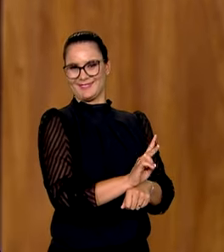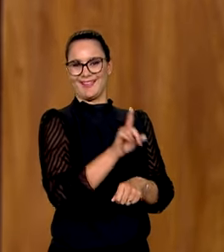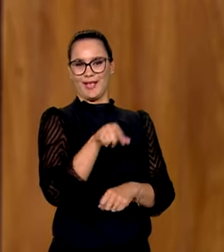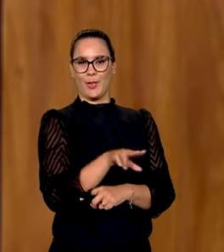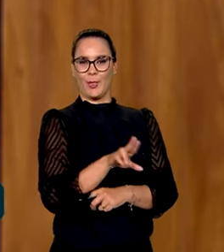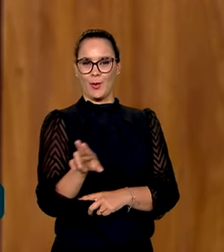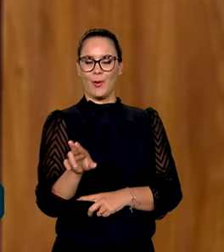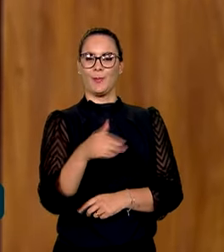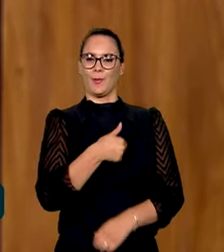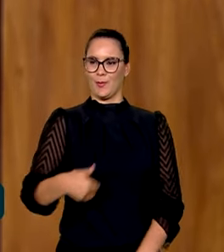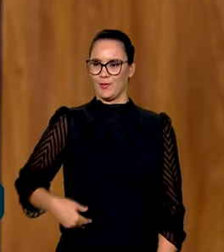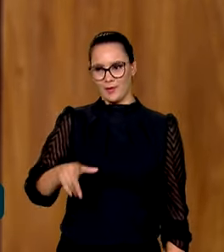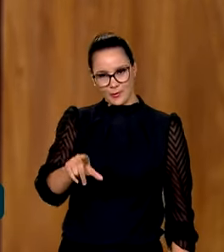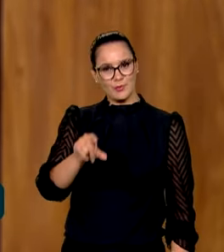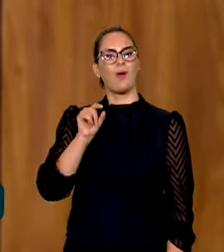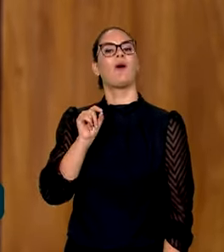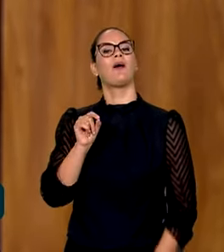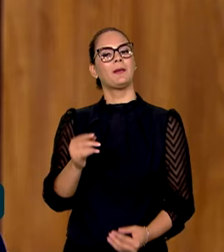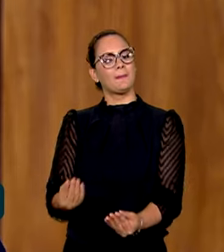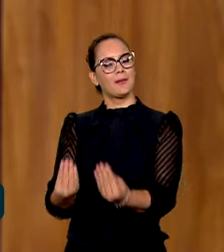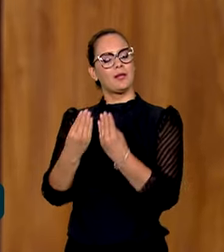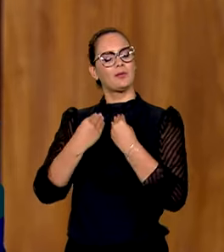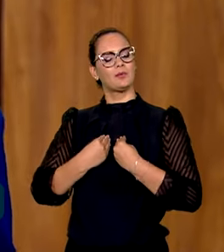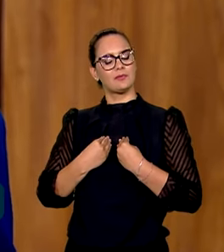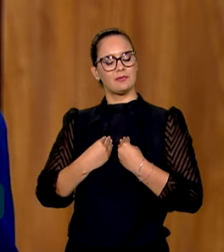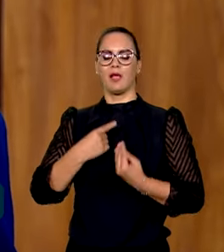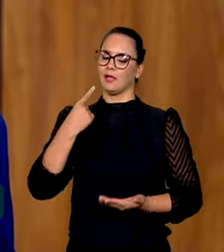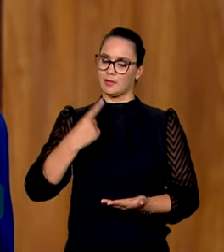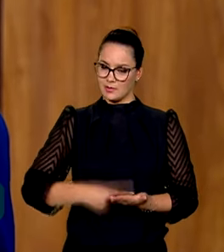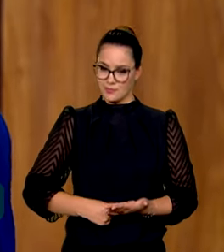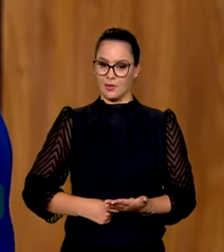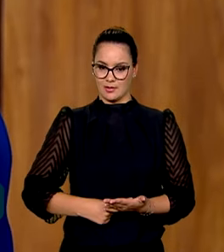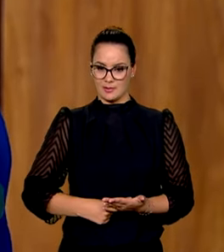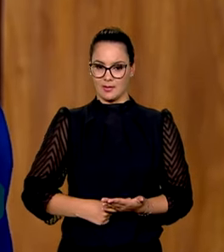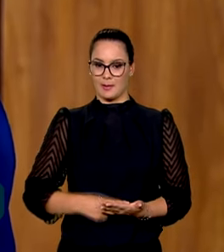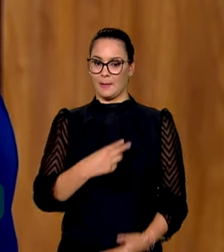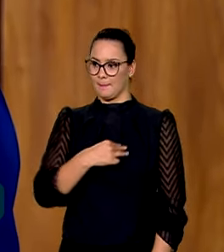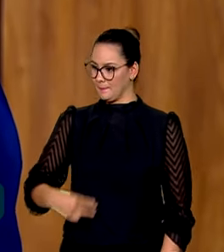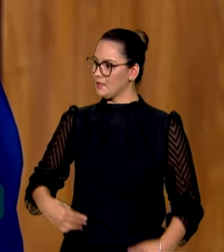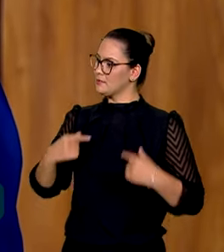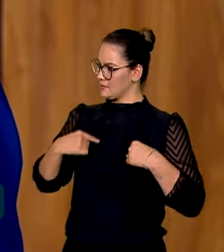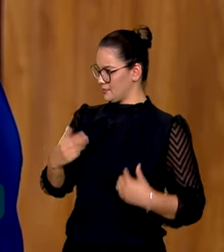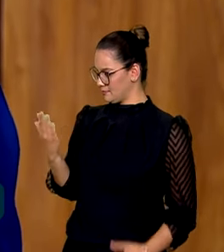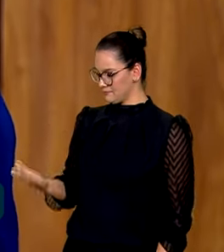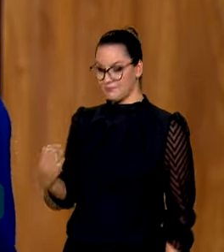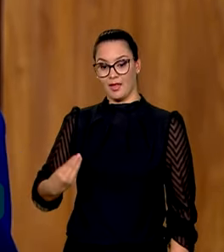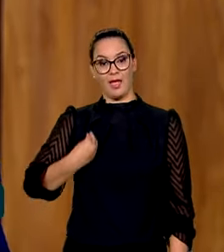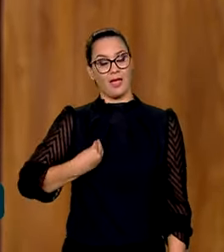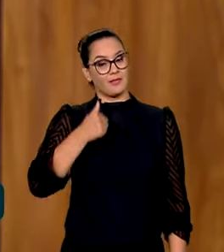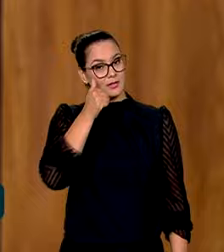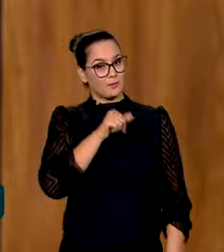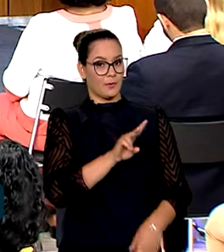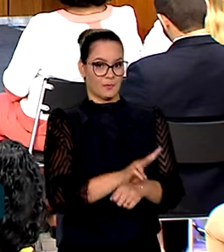nome que o governo escolhe para nos oferecer e nos comprometer, ministra Cida, com a vida das mulheres e a